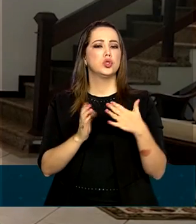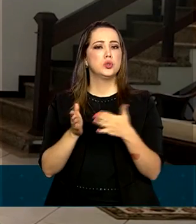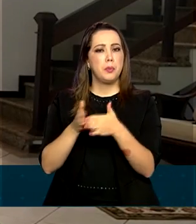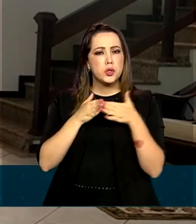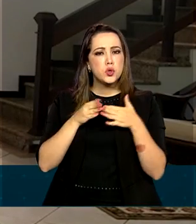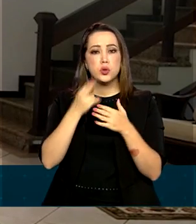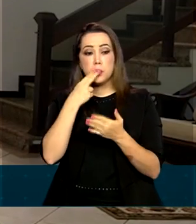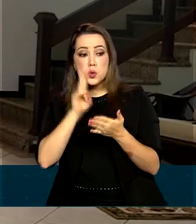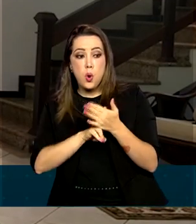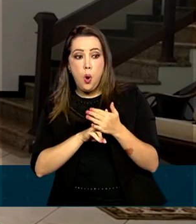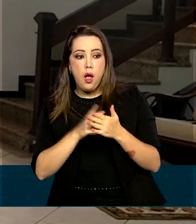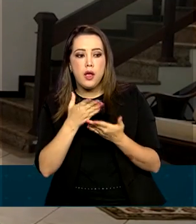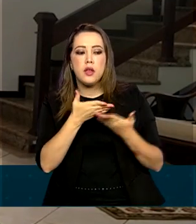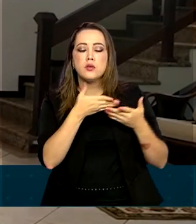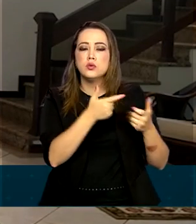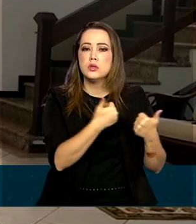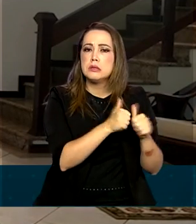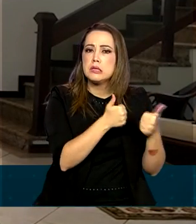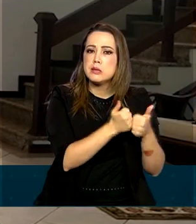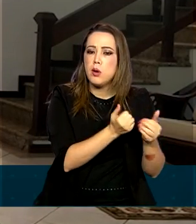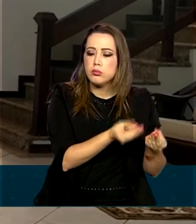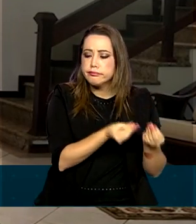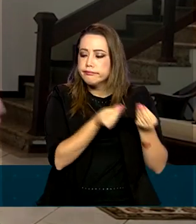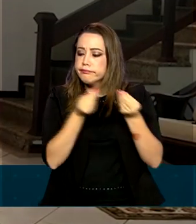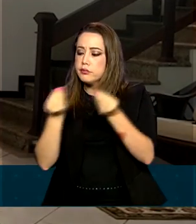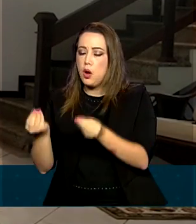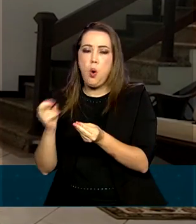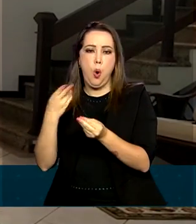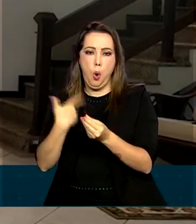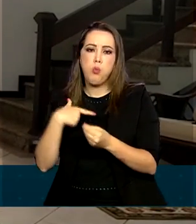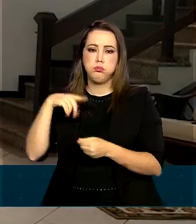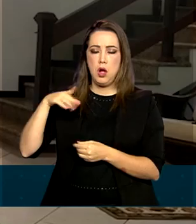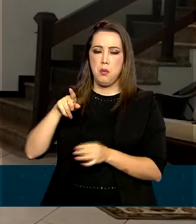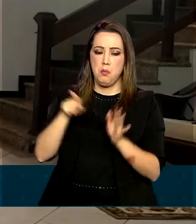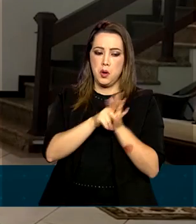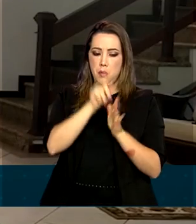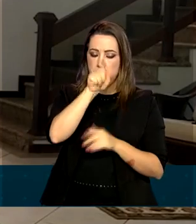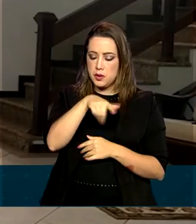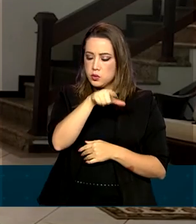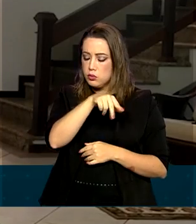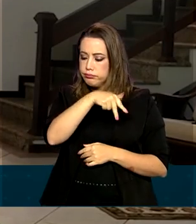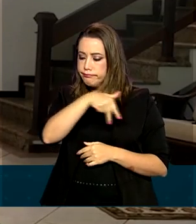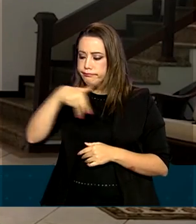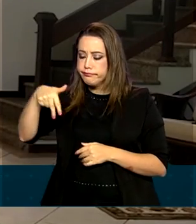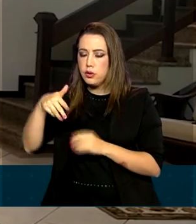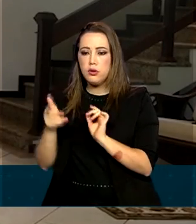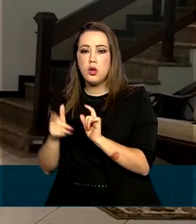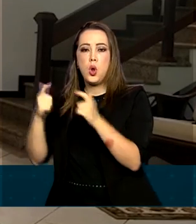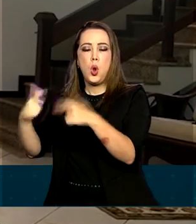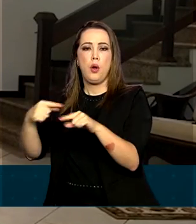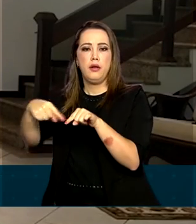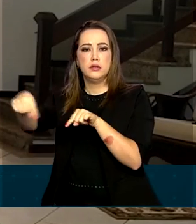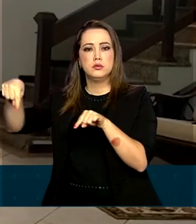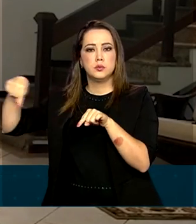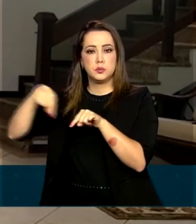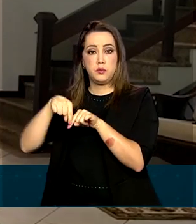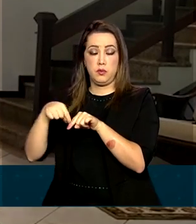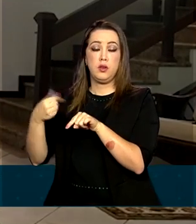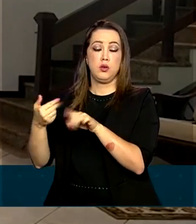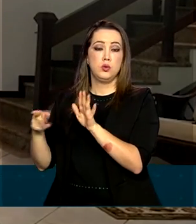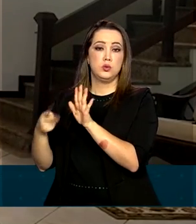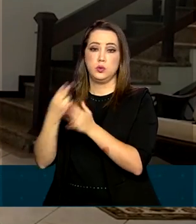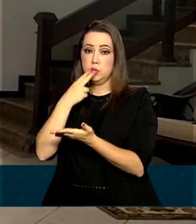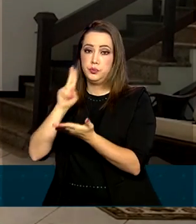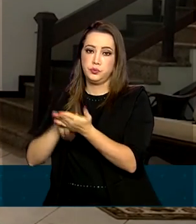coleta ou mesmo levar os produtos a uma agência mais próxima. Lembrando que até 10 pequenos volumes, o